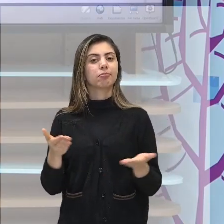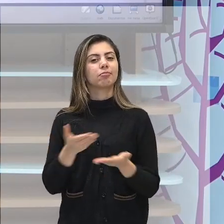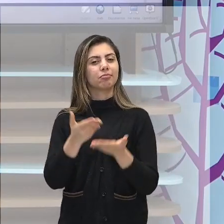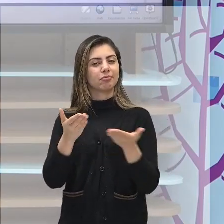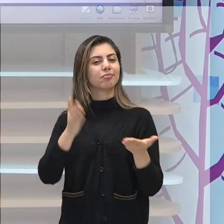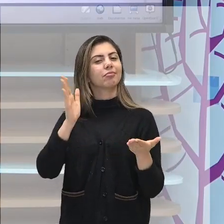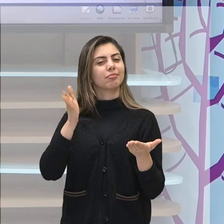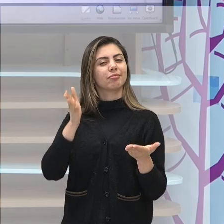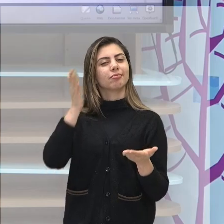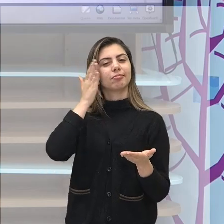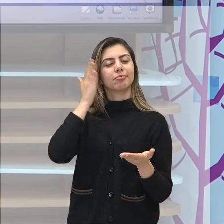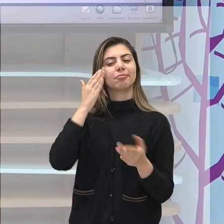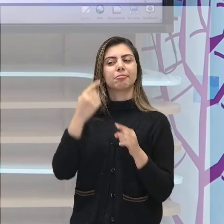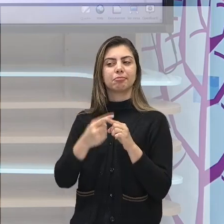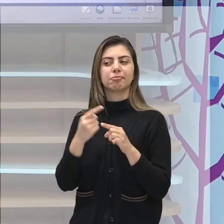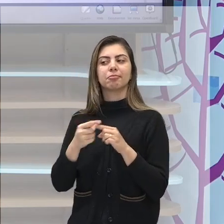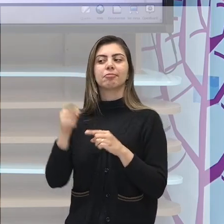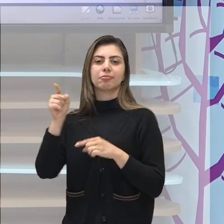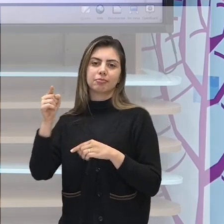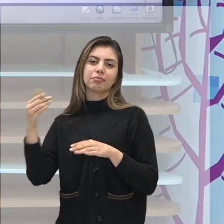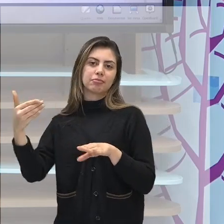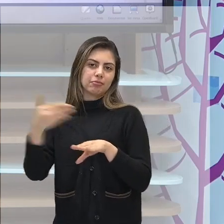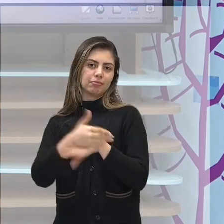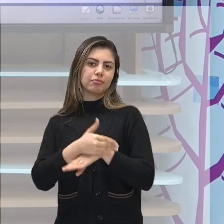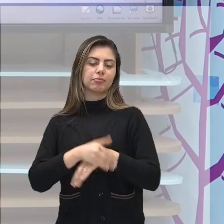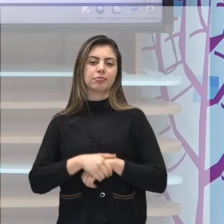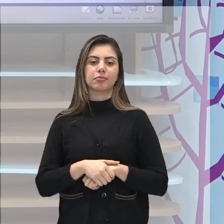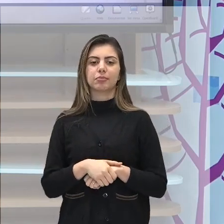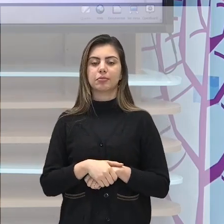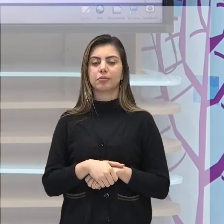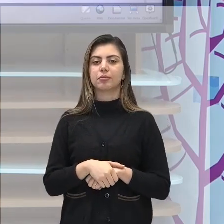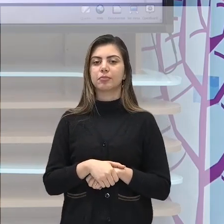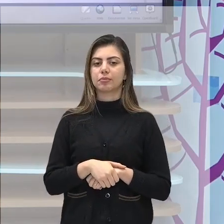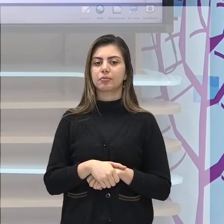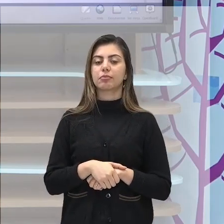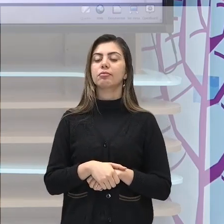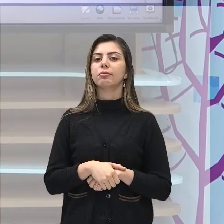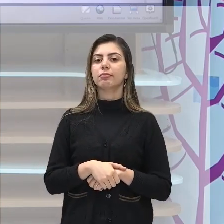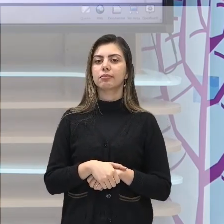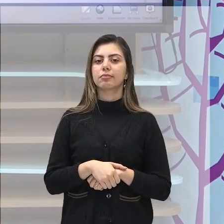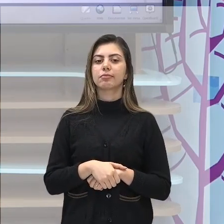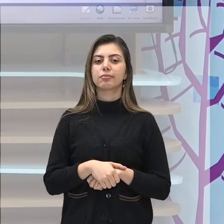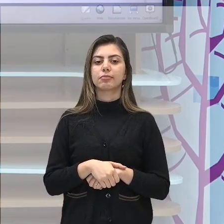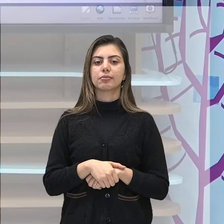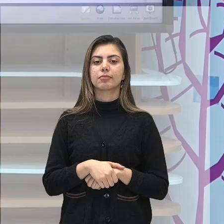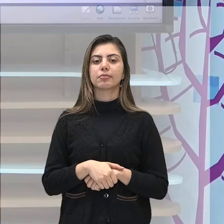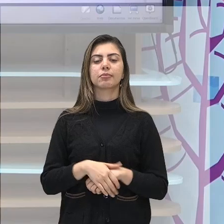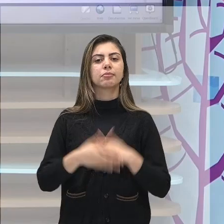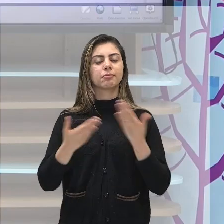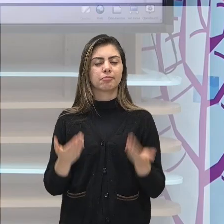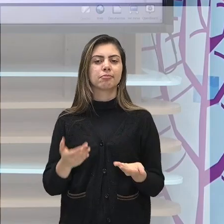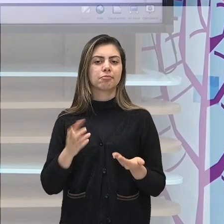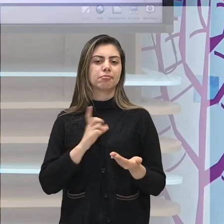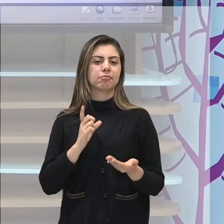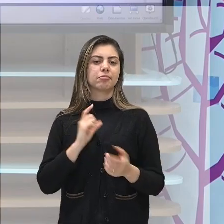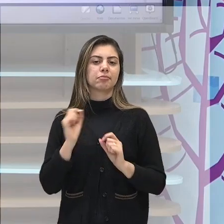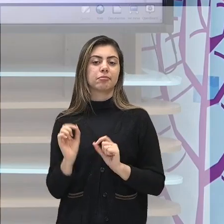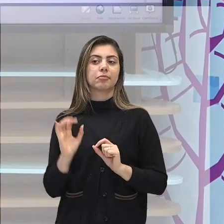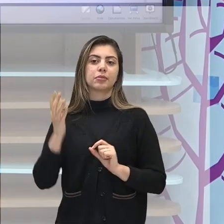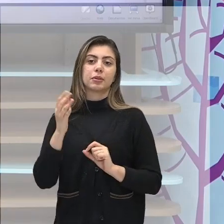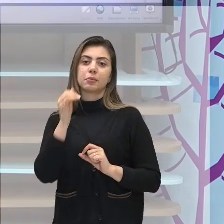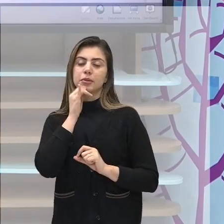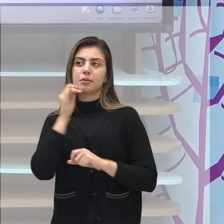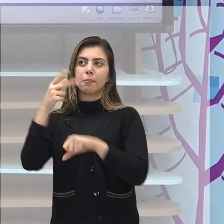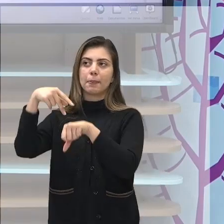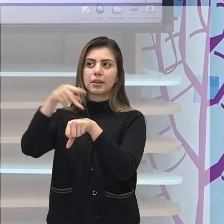consegue relacionar pontos-chave que acontecem em outros